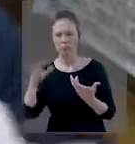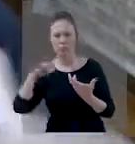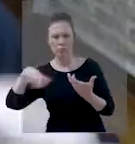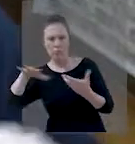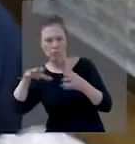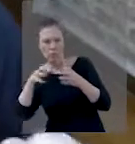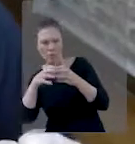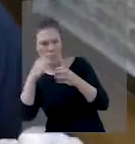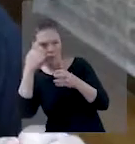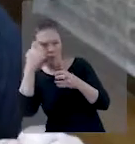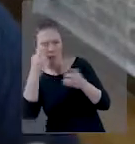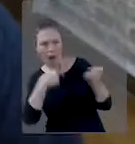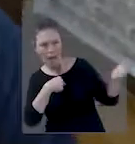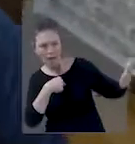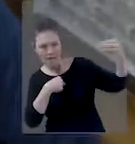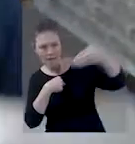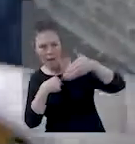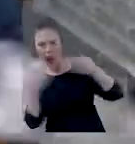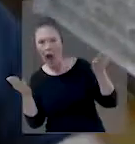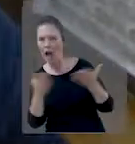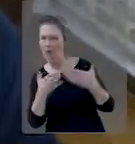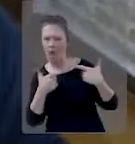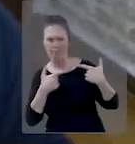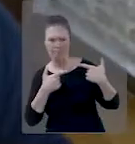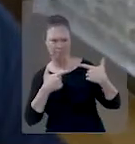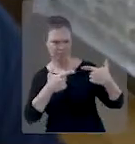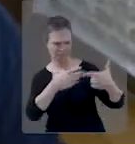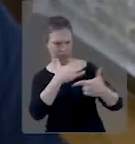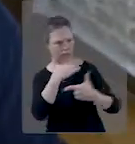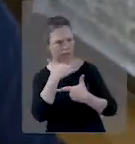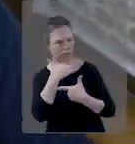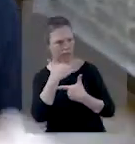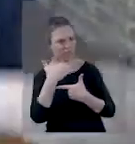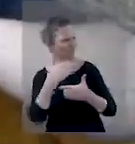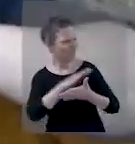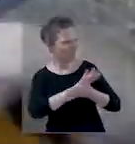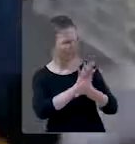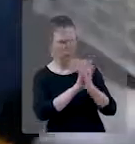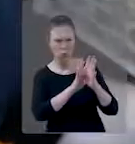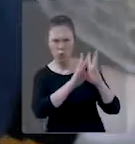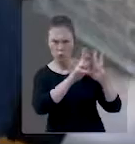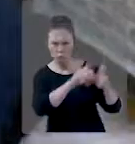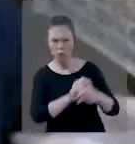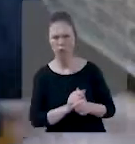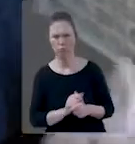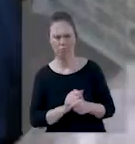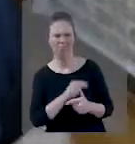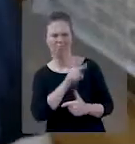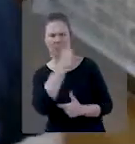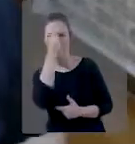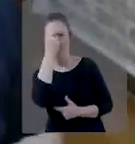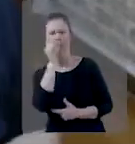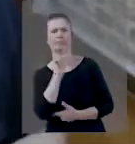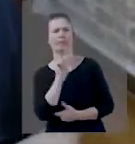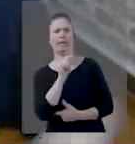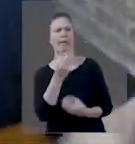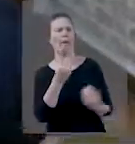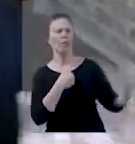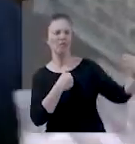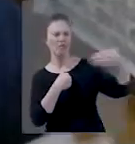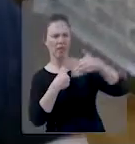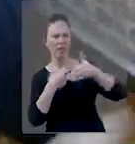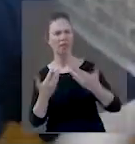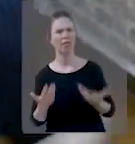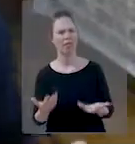israelistas estavam indo lá para a Mispa disseram agora nós vamos acabar com esses caras. Agora vamos desimar de vez. Agora vamos terminar com esses caras de vez.